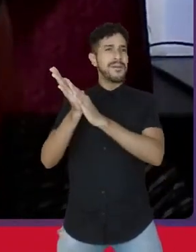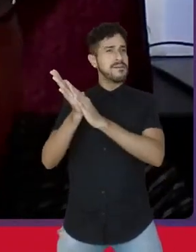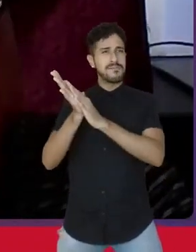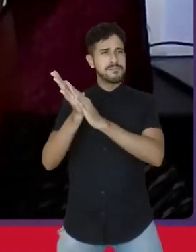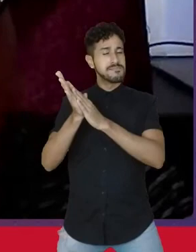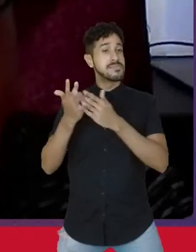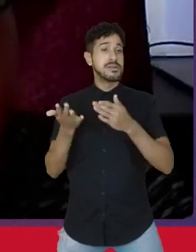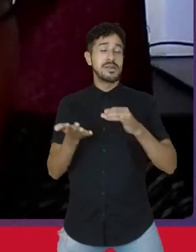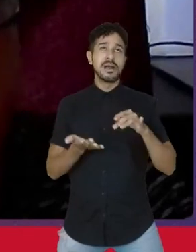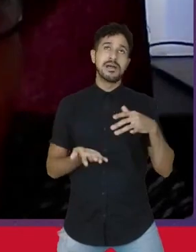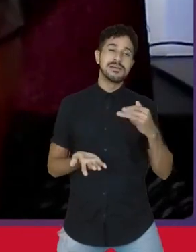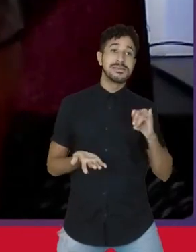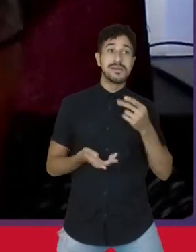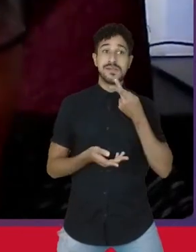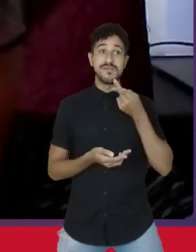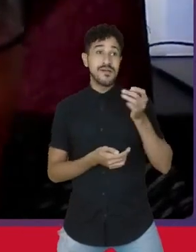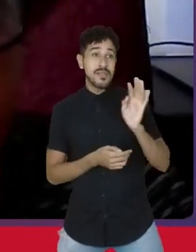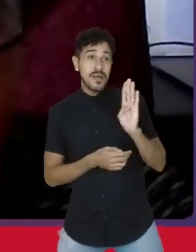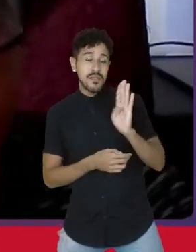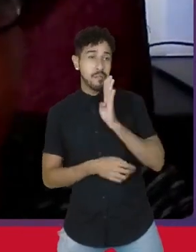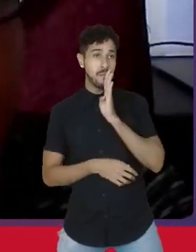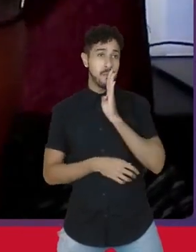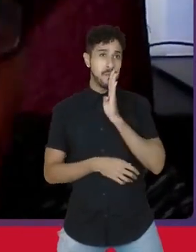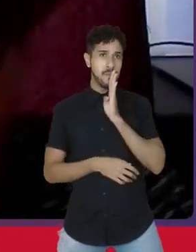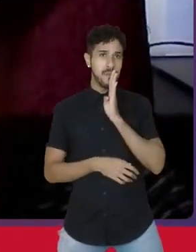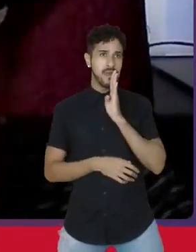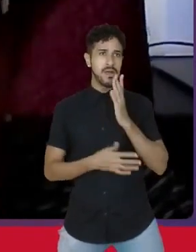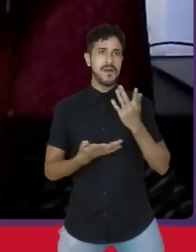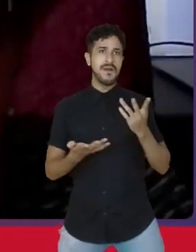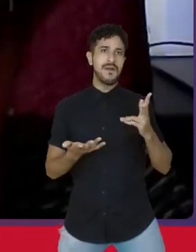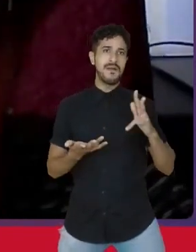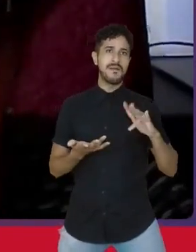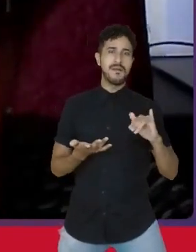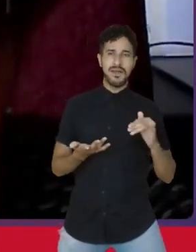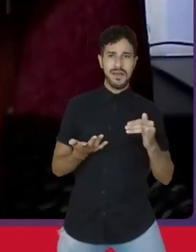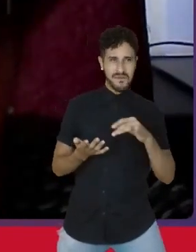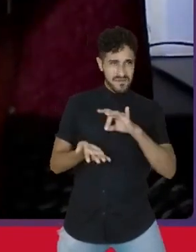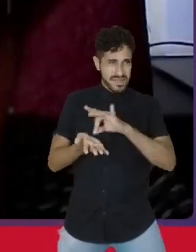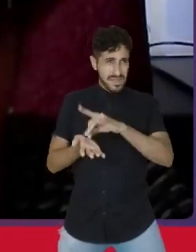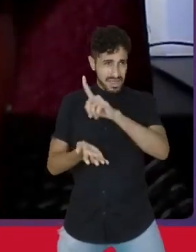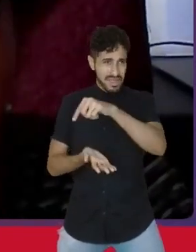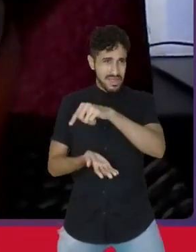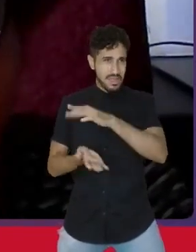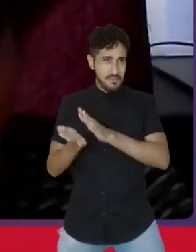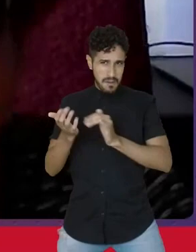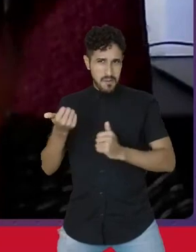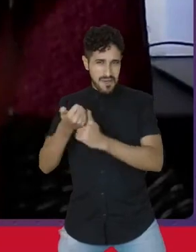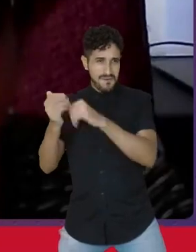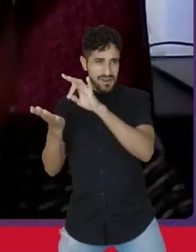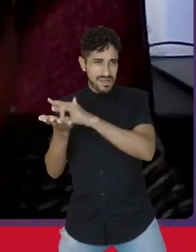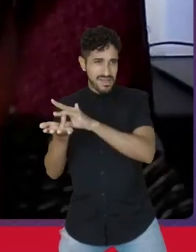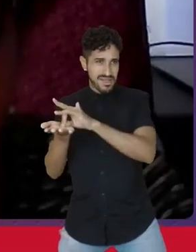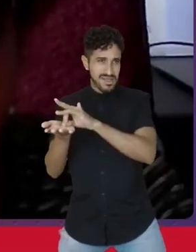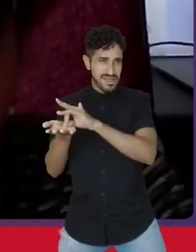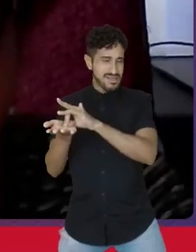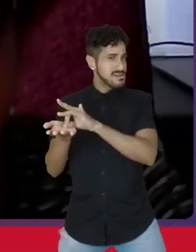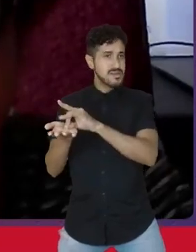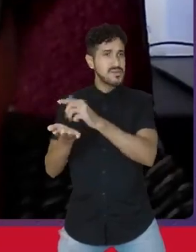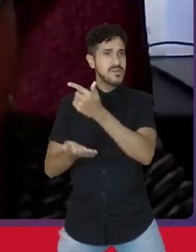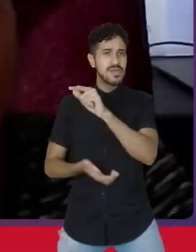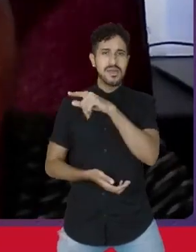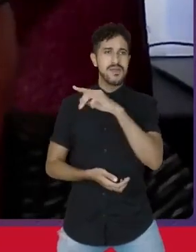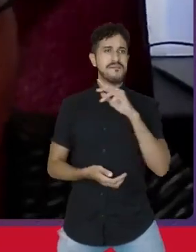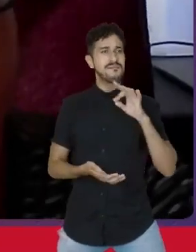senão nós não estaremos vinculados à verdade, vinculados à real história.